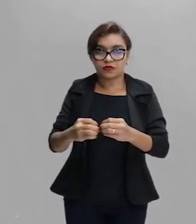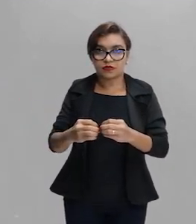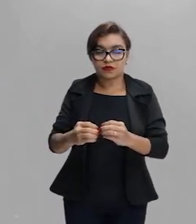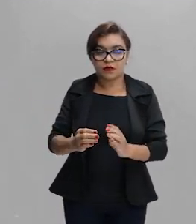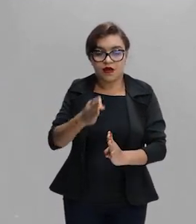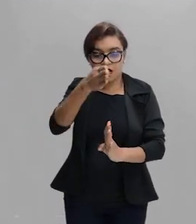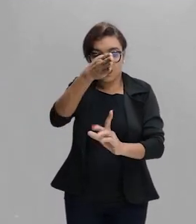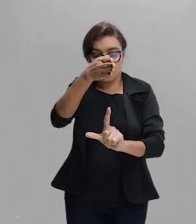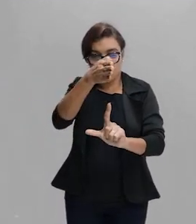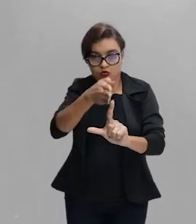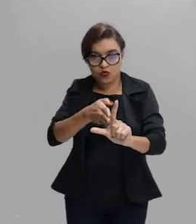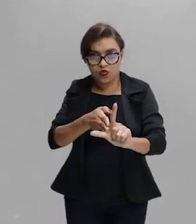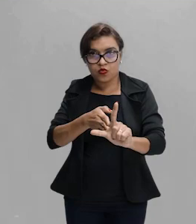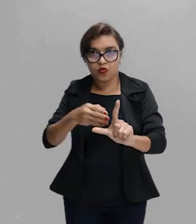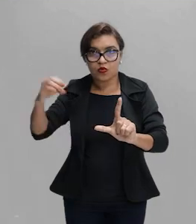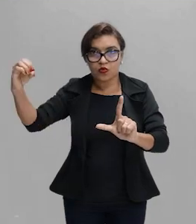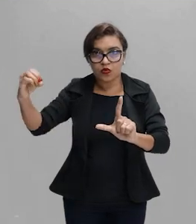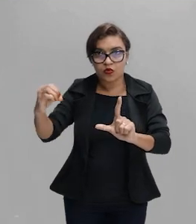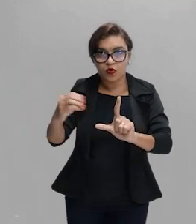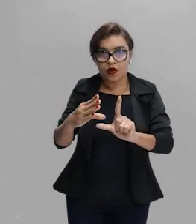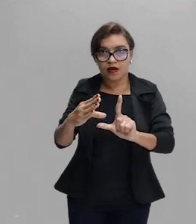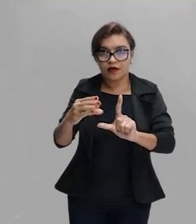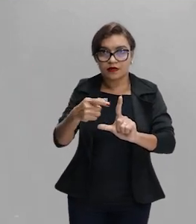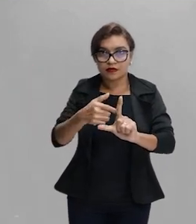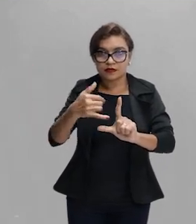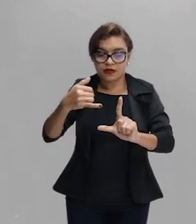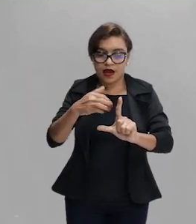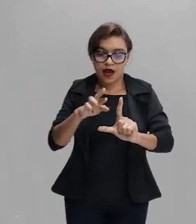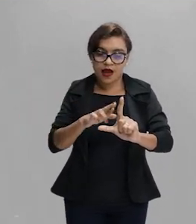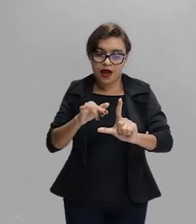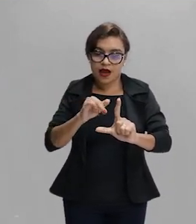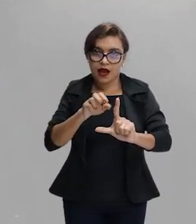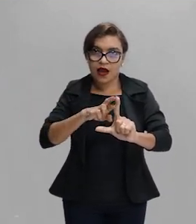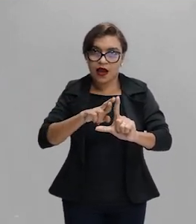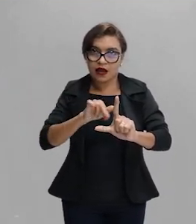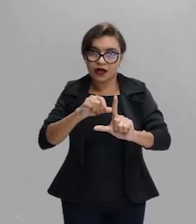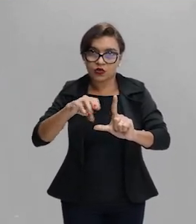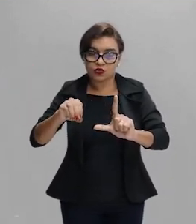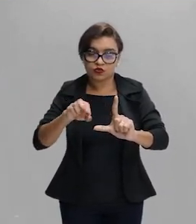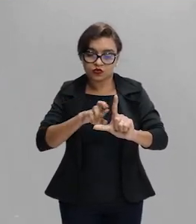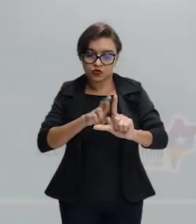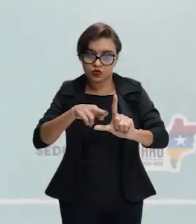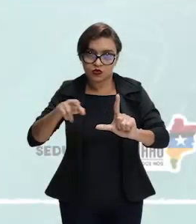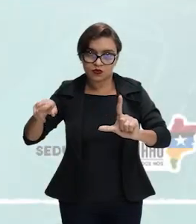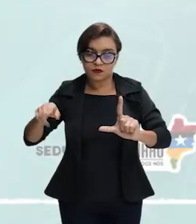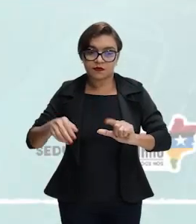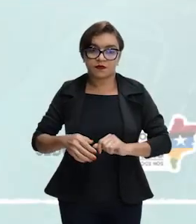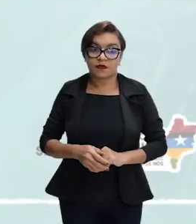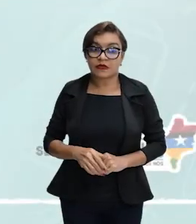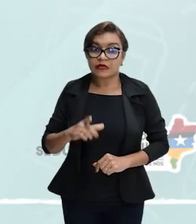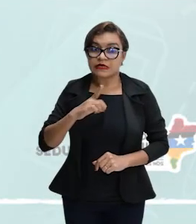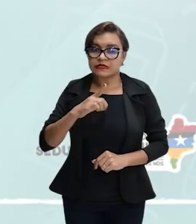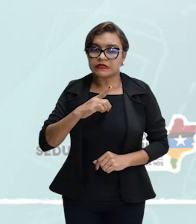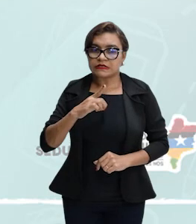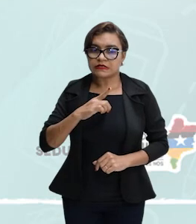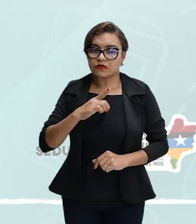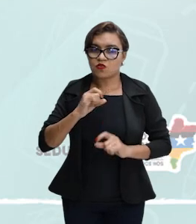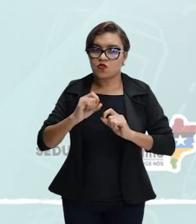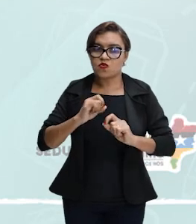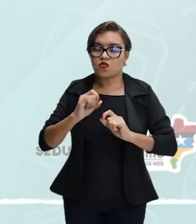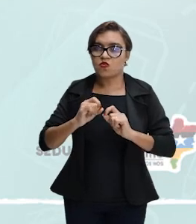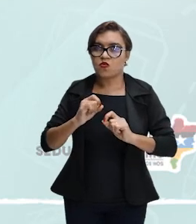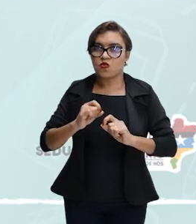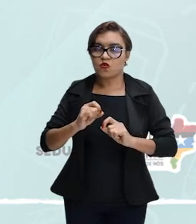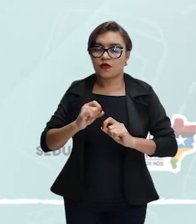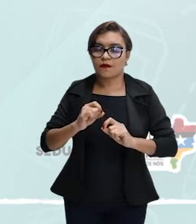raio refratado se aproxima da vertical. Ok? Quando ela passa de um meio mais refringente